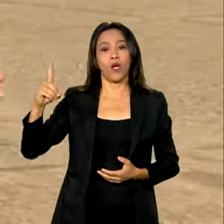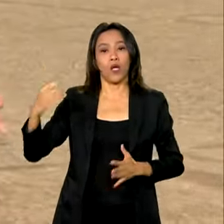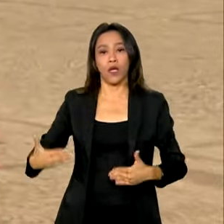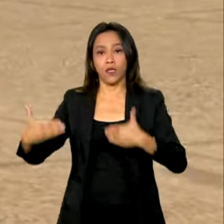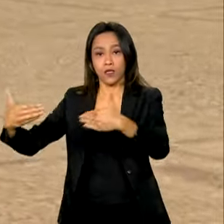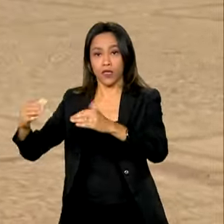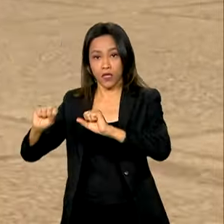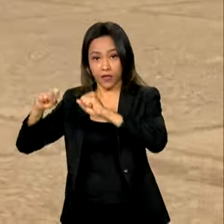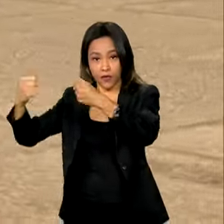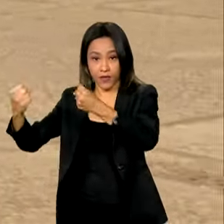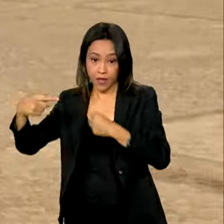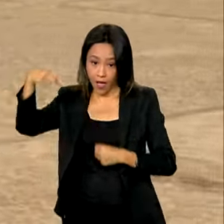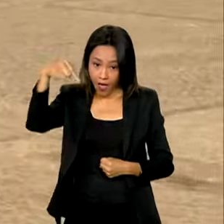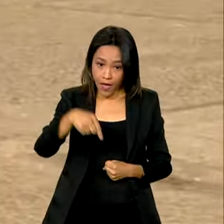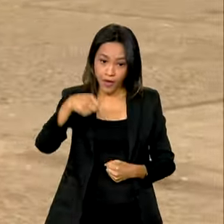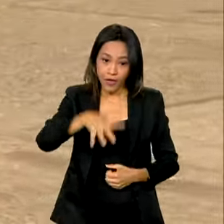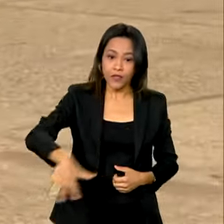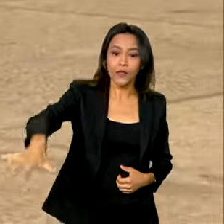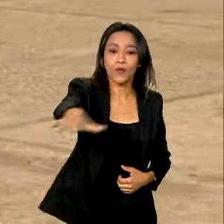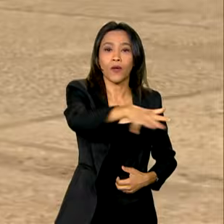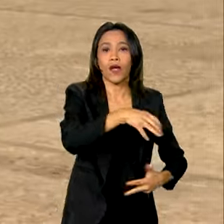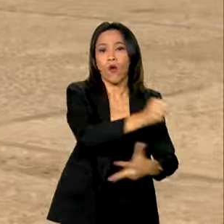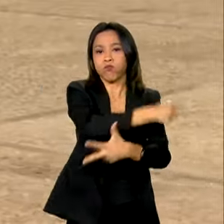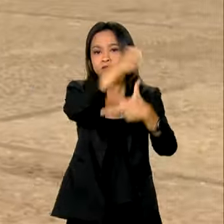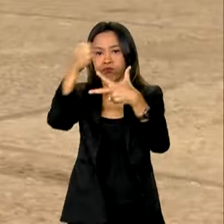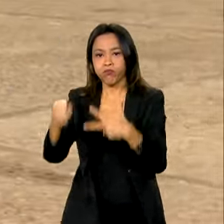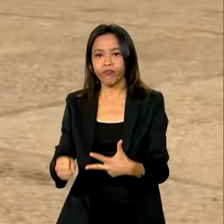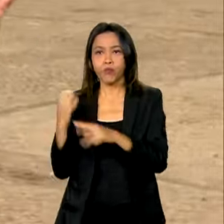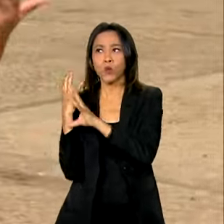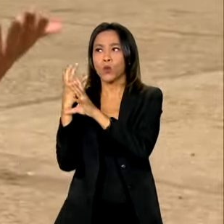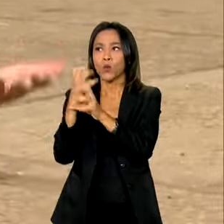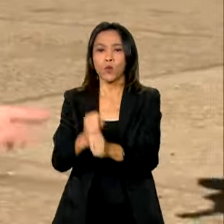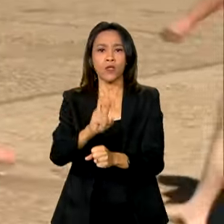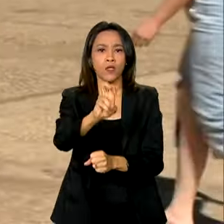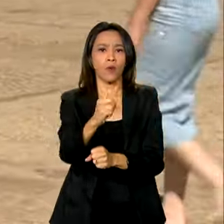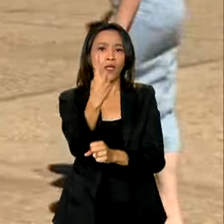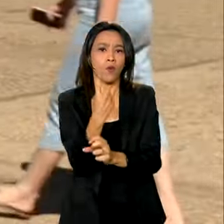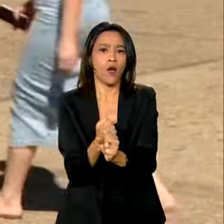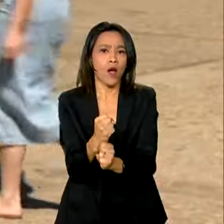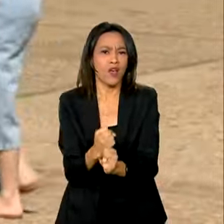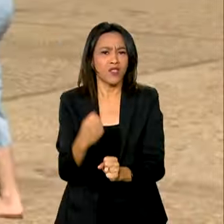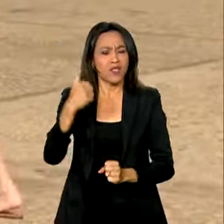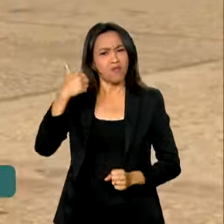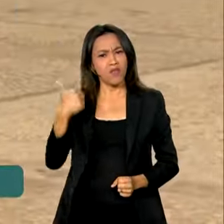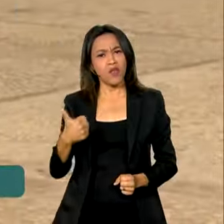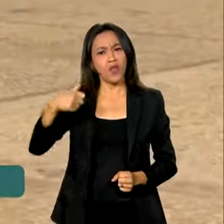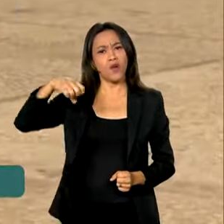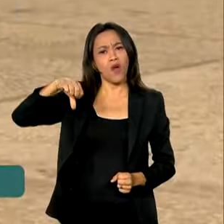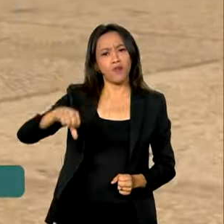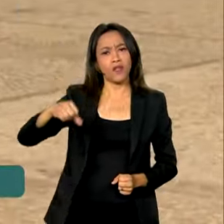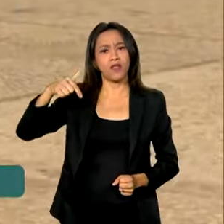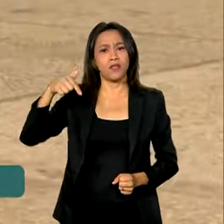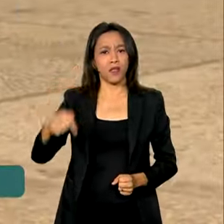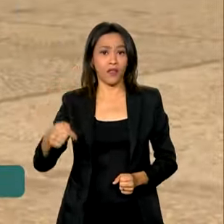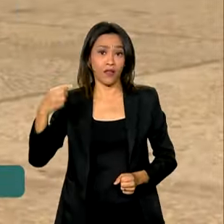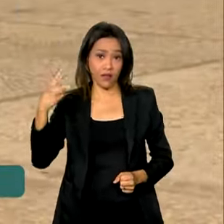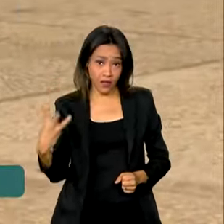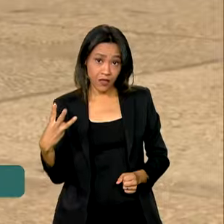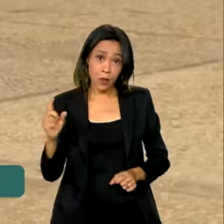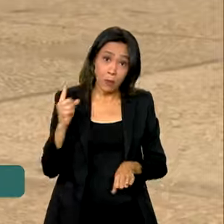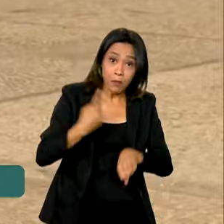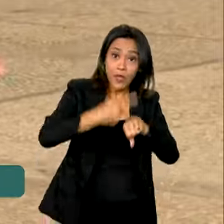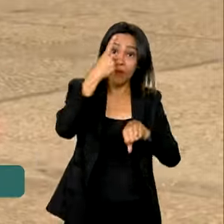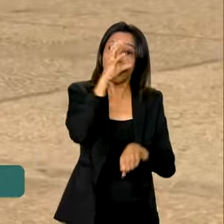realizada aqui na Praça dos Três Poderes há 51 anos, desde 1973, no primeiro domingo de cada mês.